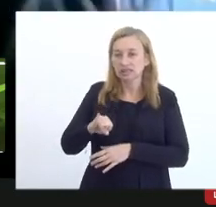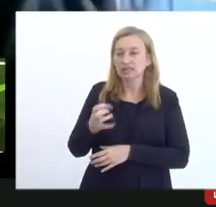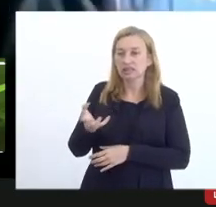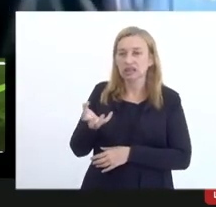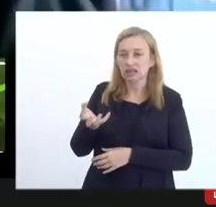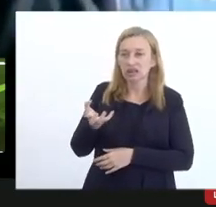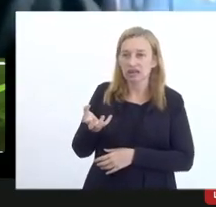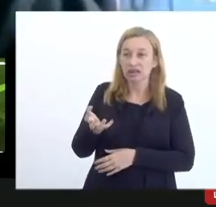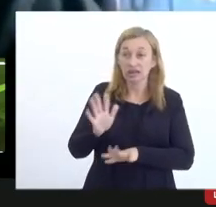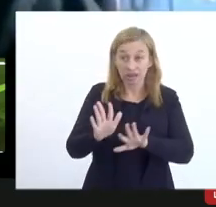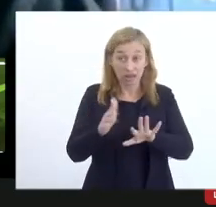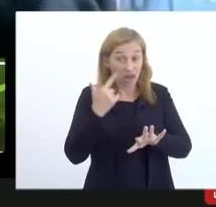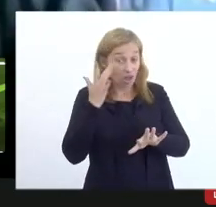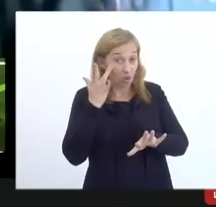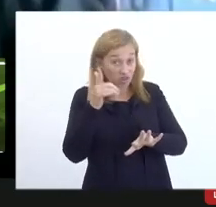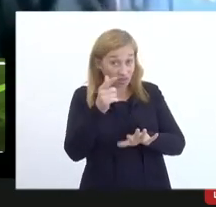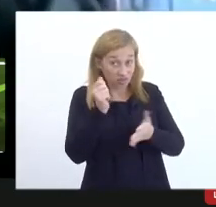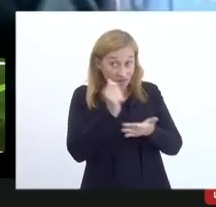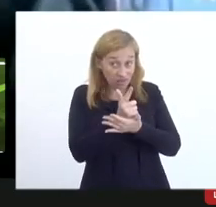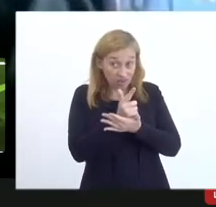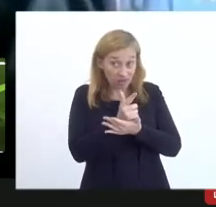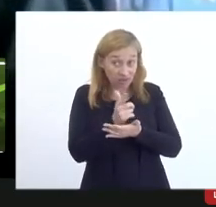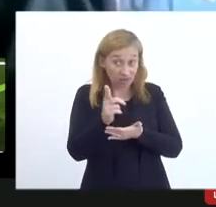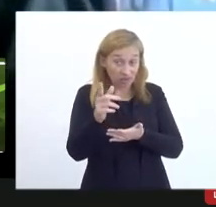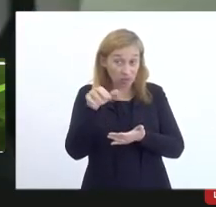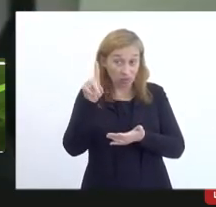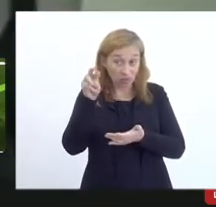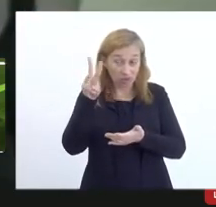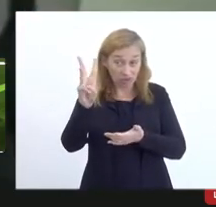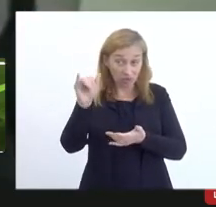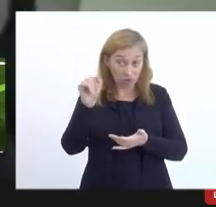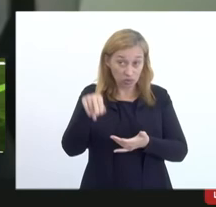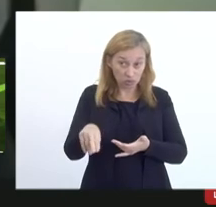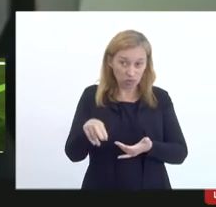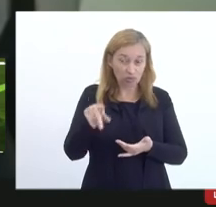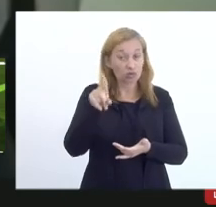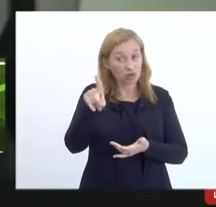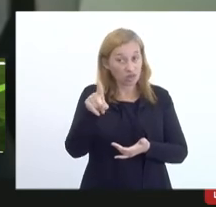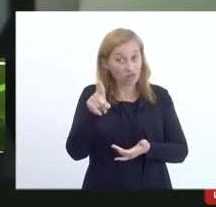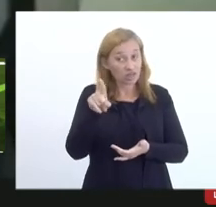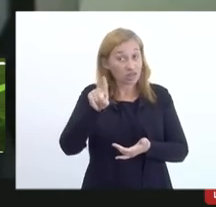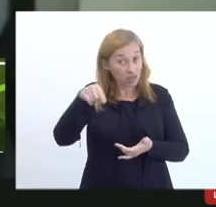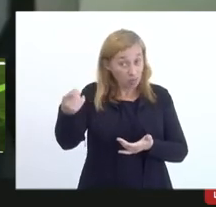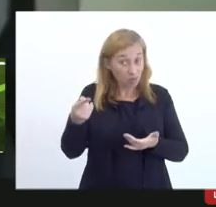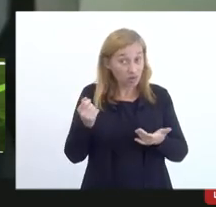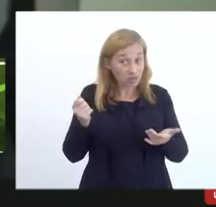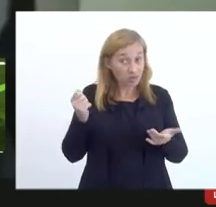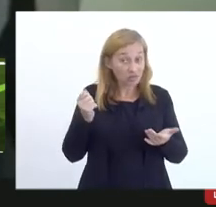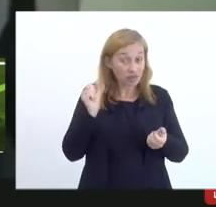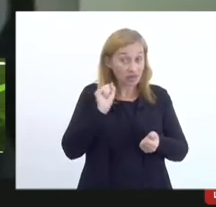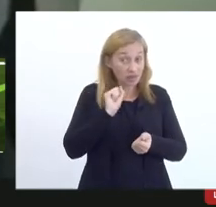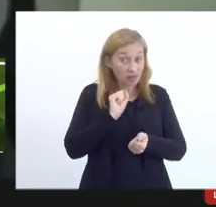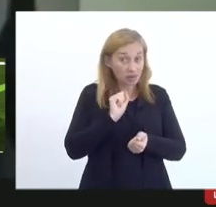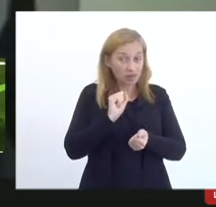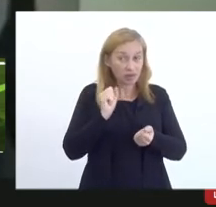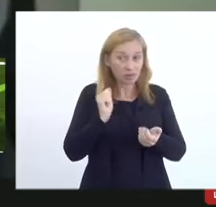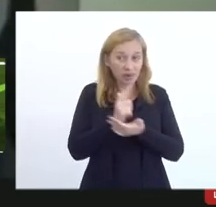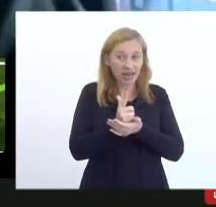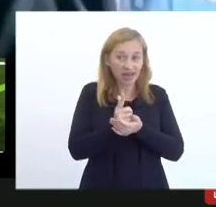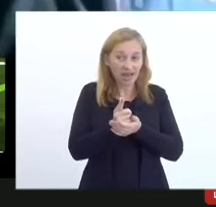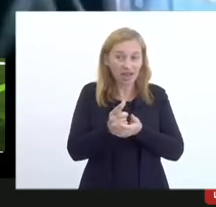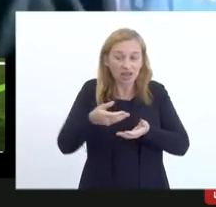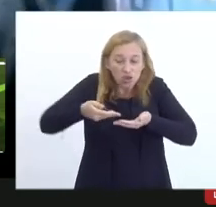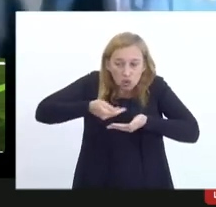uma flexibilização na burocracia, a gente vai trabalhar para isso. Ô, Índio, depois você vai ter que pagar uma chopada aqui para todo